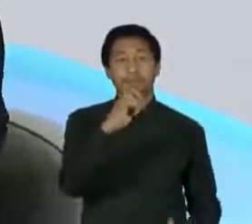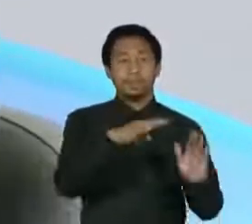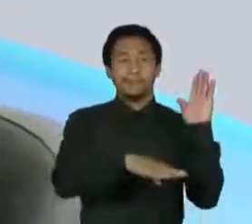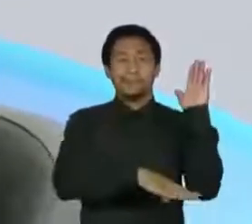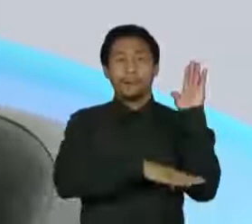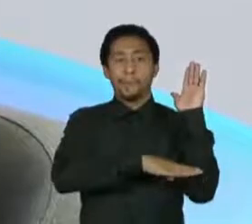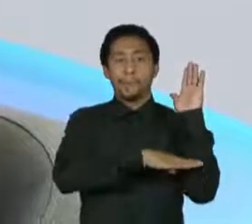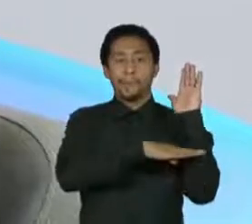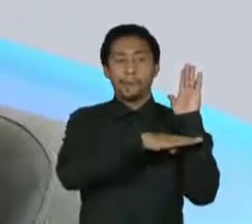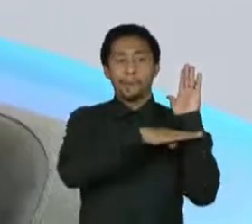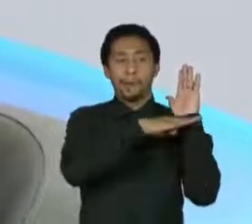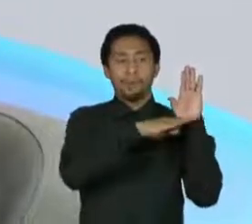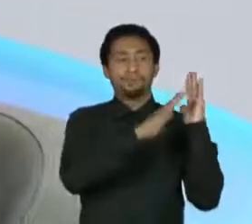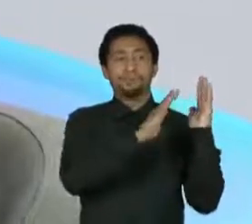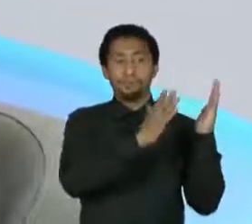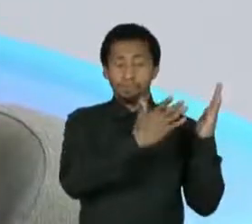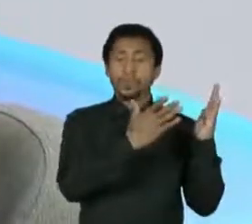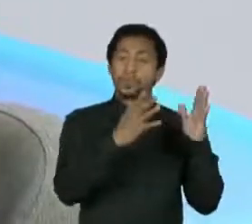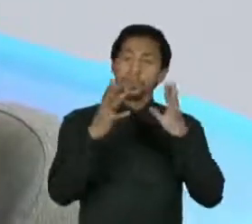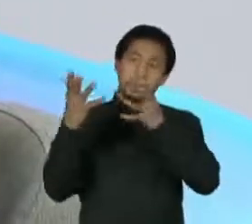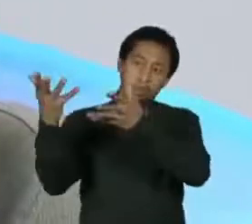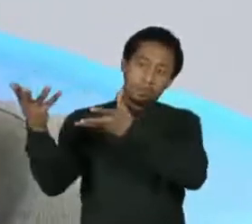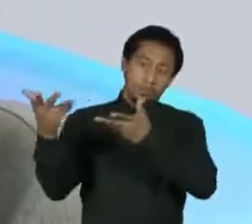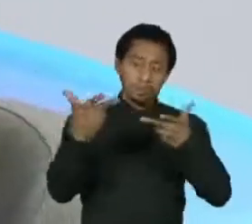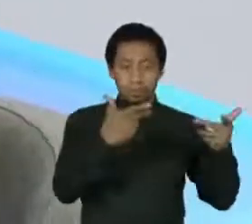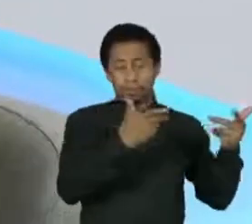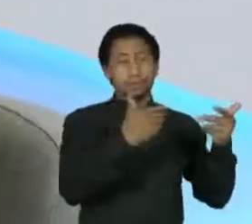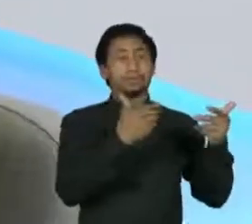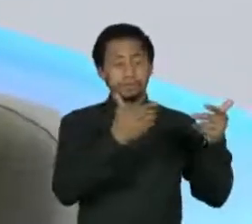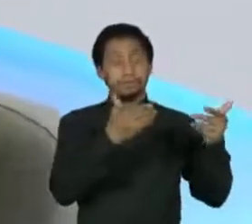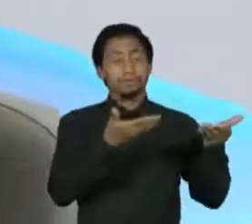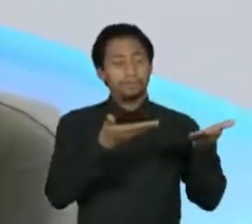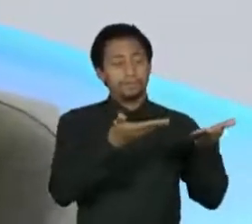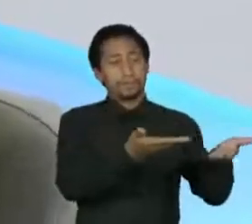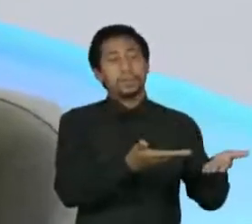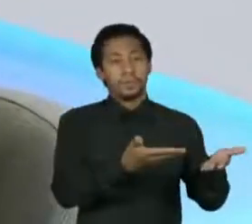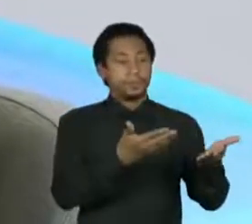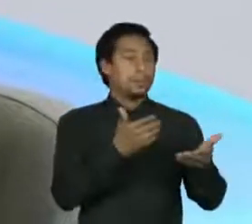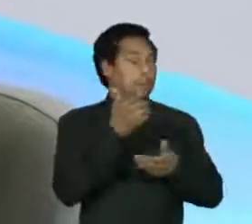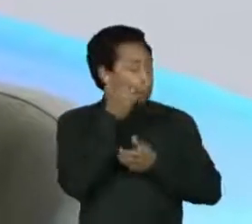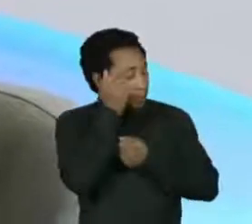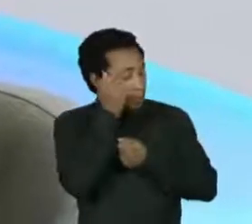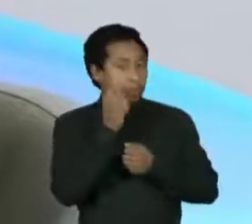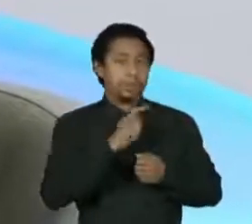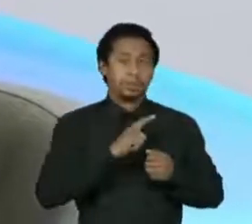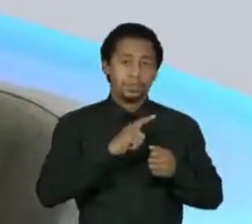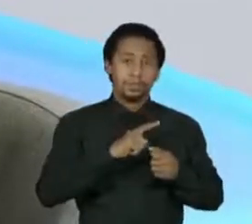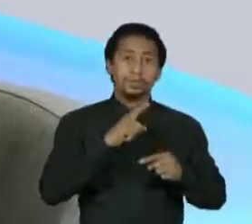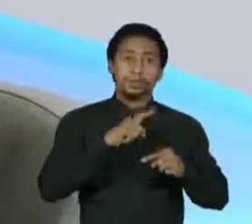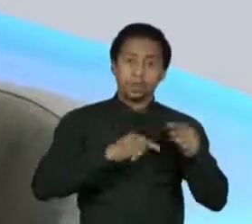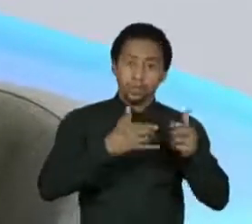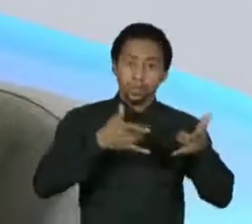com móveis, etc, etc. Isso que conta.